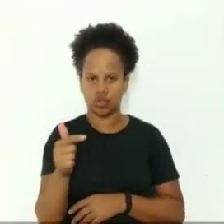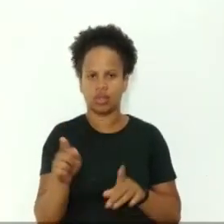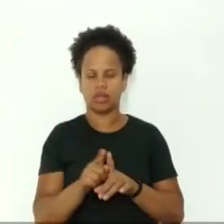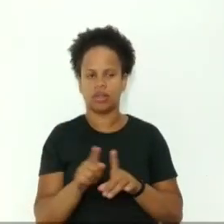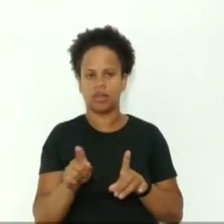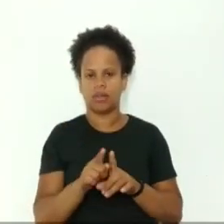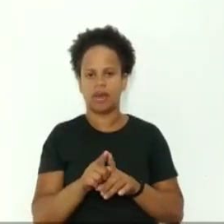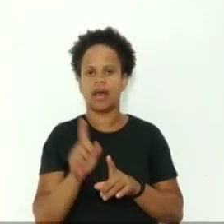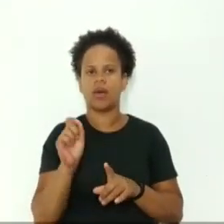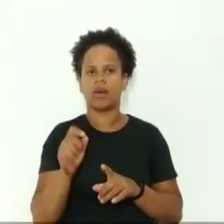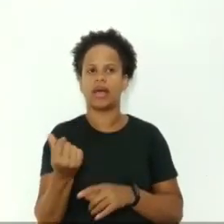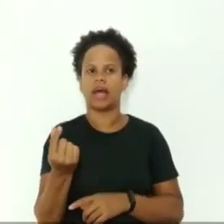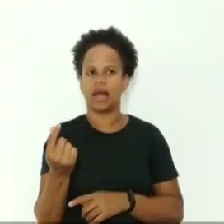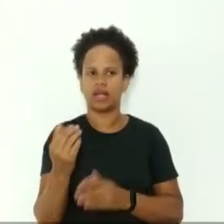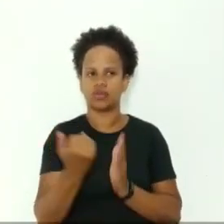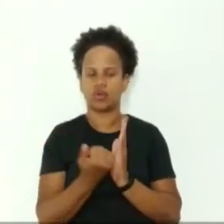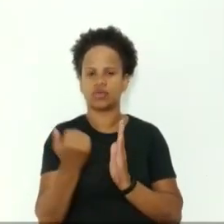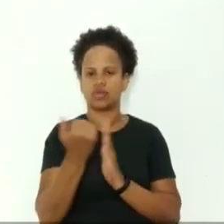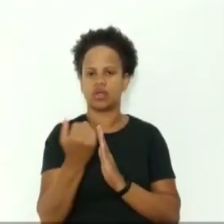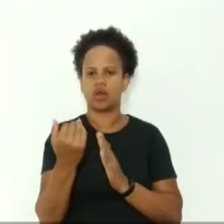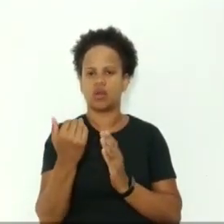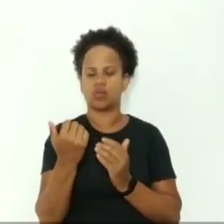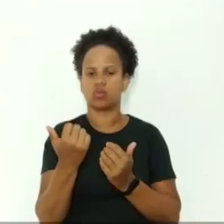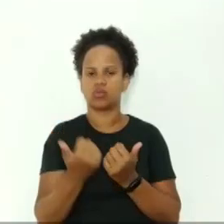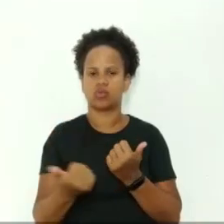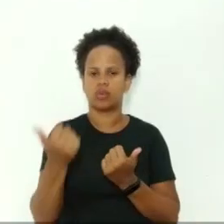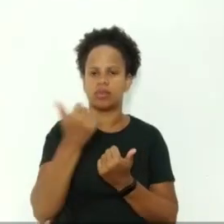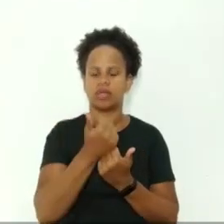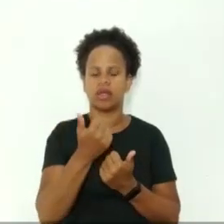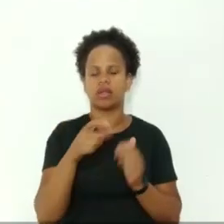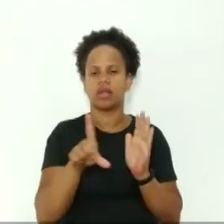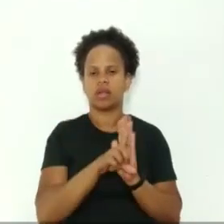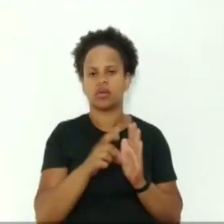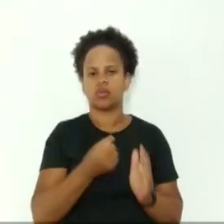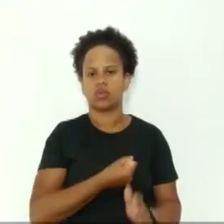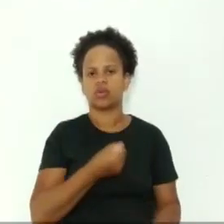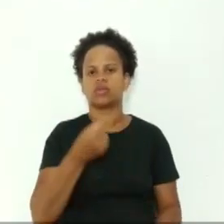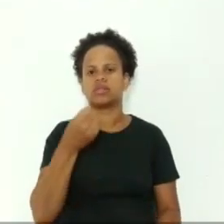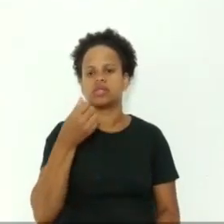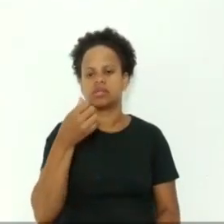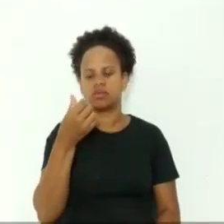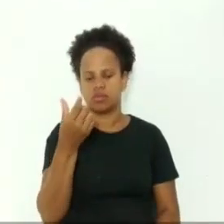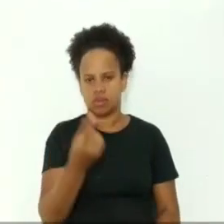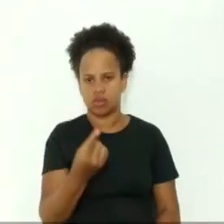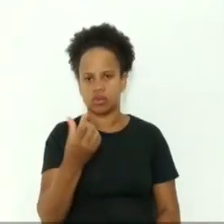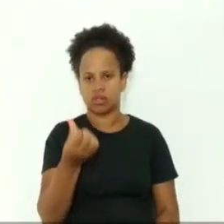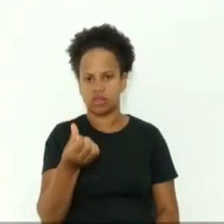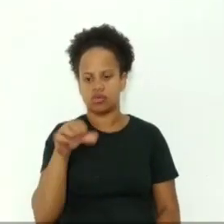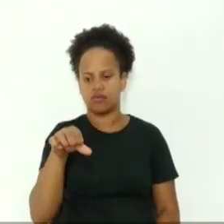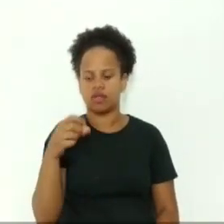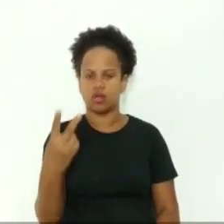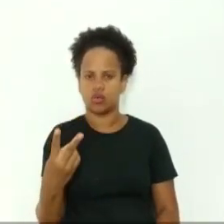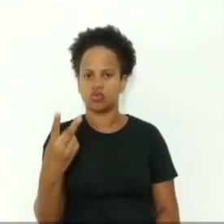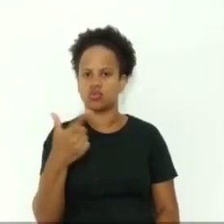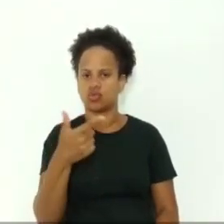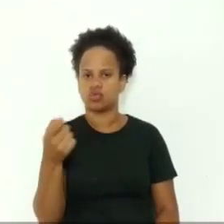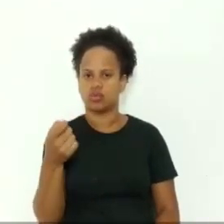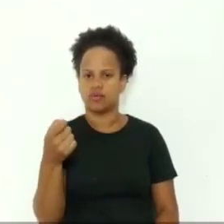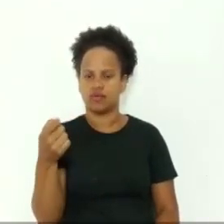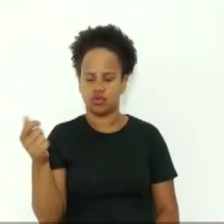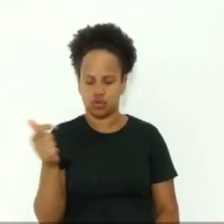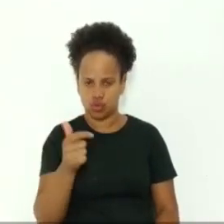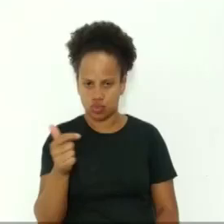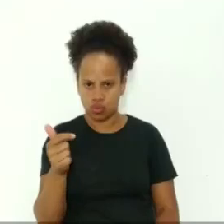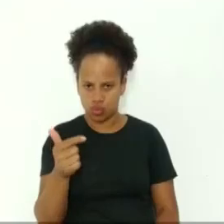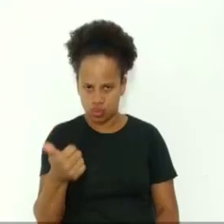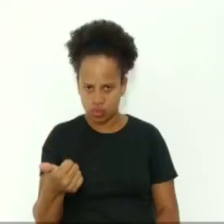adicional suplementar, na lei, 6.292, de 2021, a LDO-2022, no